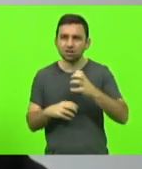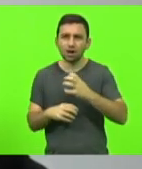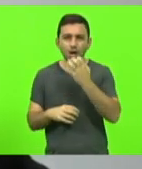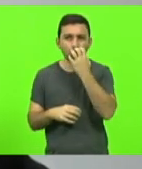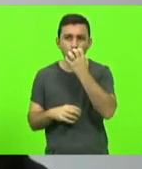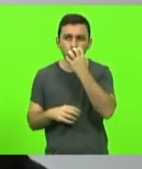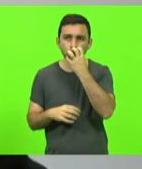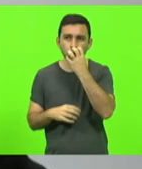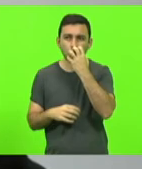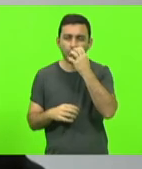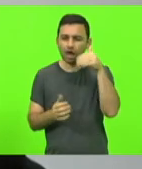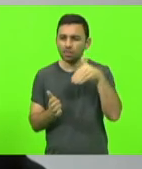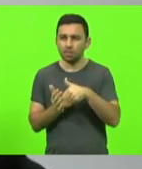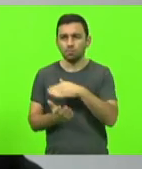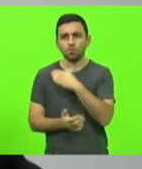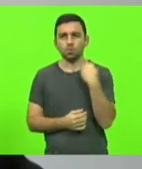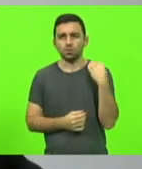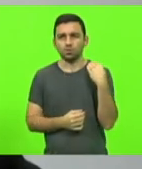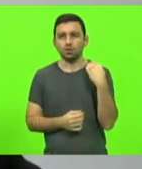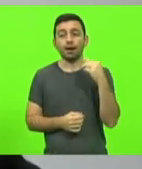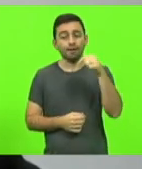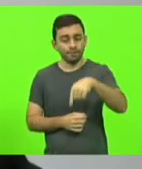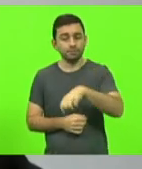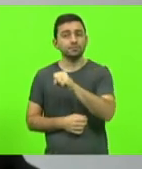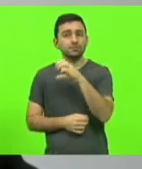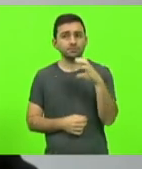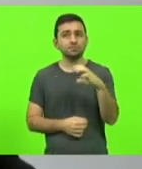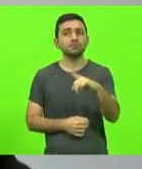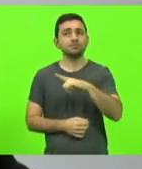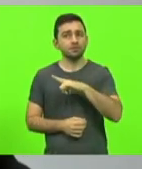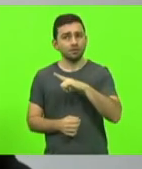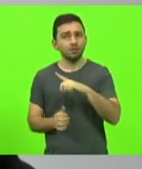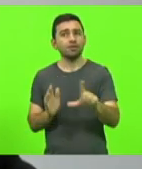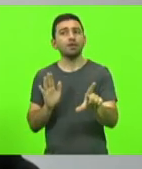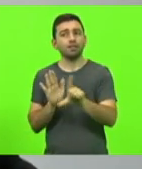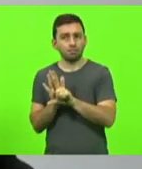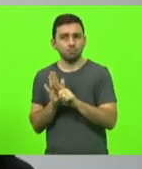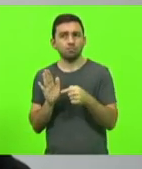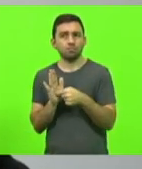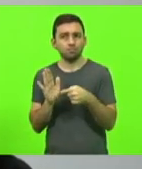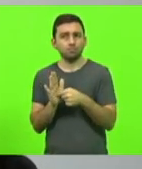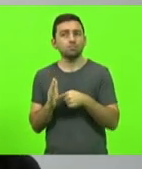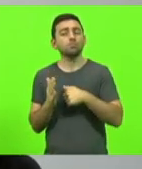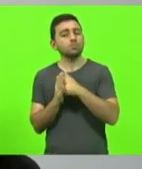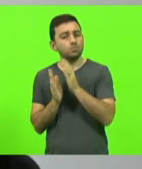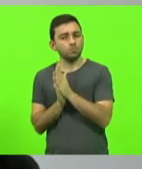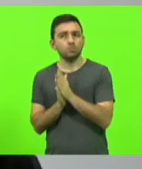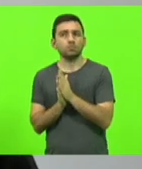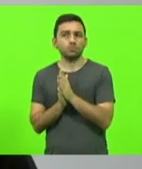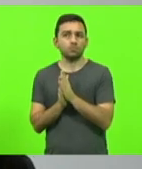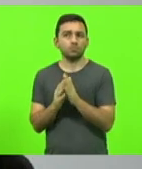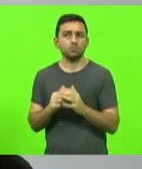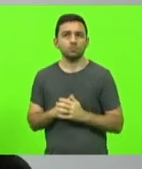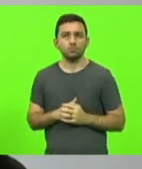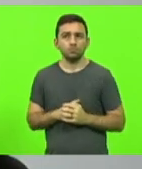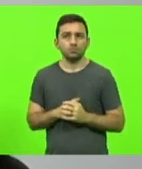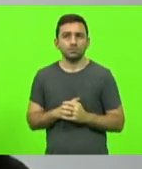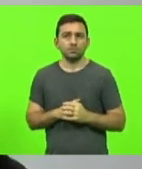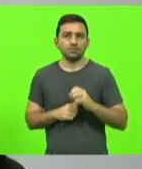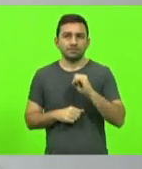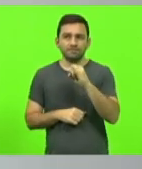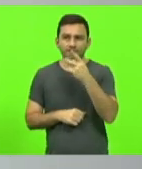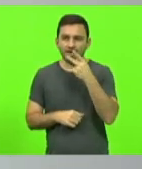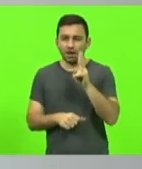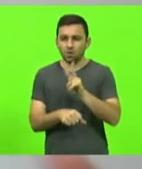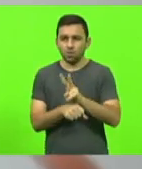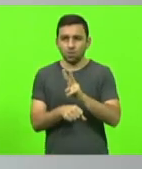cães até a morte. E aqui em Santa Catarina nós temos uma lei que multa. Então, quando se fala na proteção